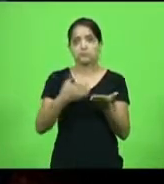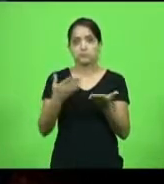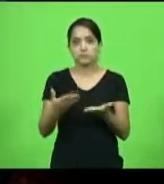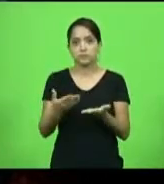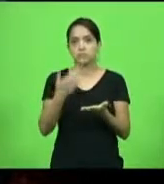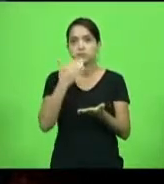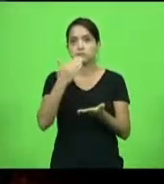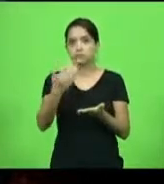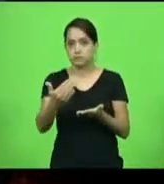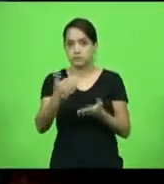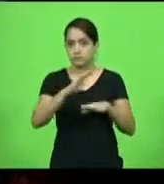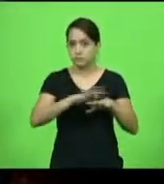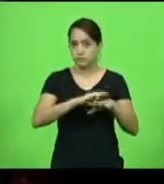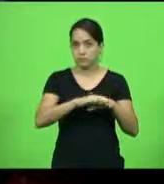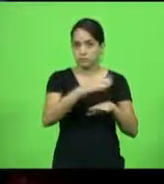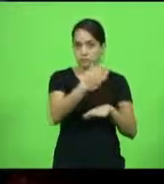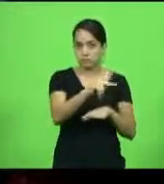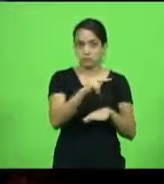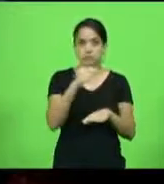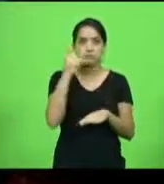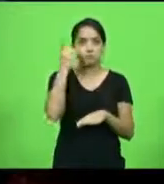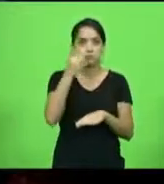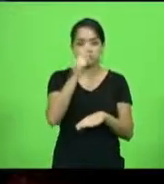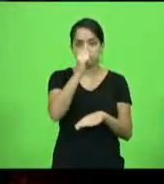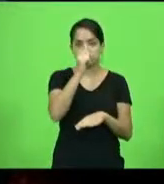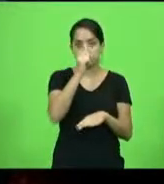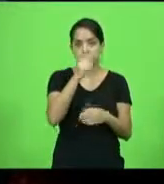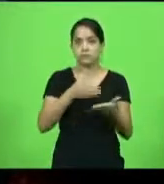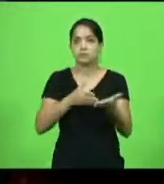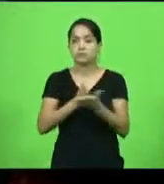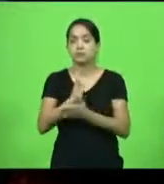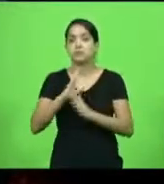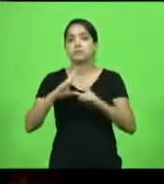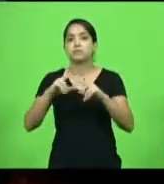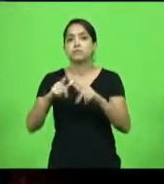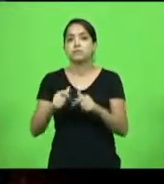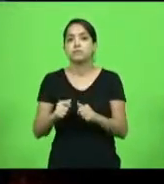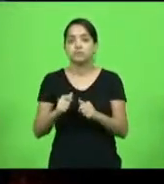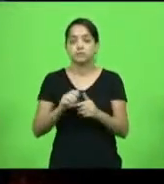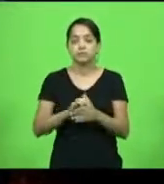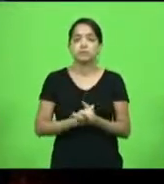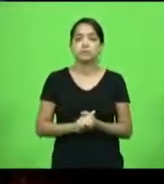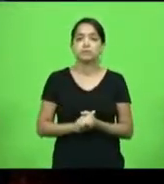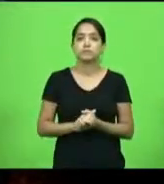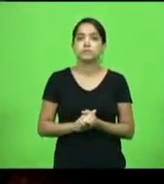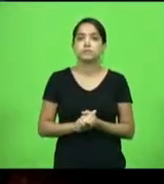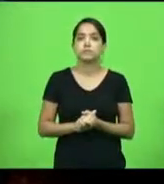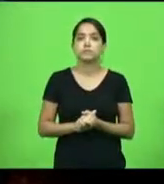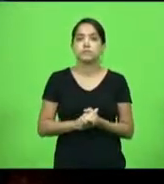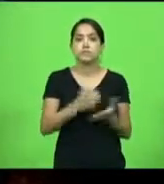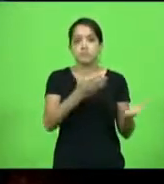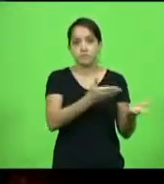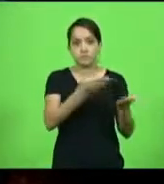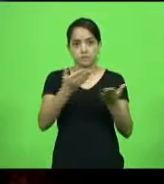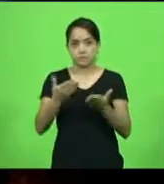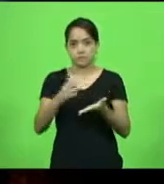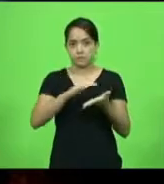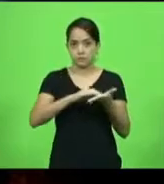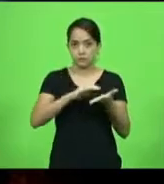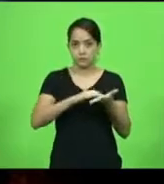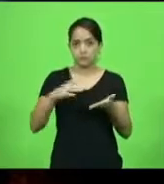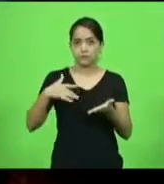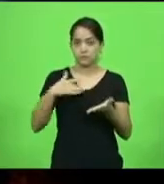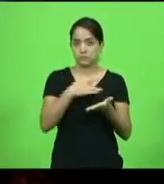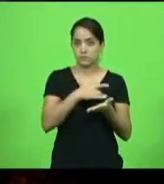requerimentos do senhor deputado João Amin e aprovada pelos demais parlamentares para ouvir os secretários de Estado da Saúde,